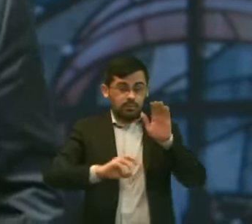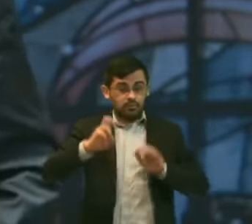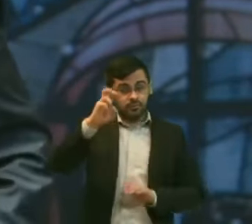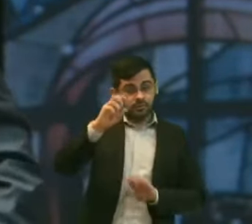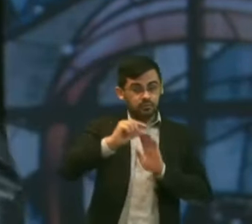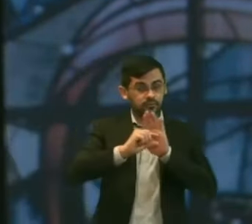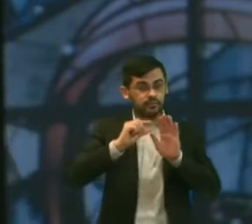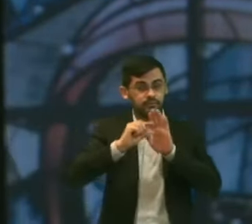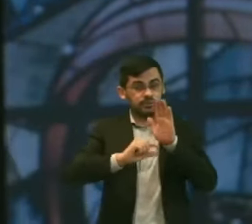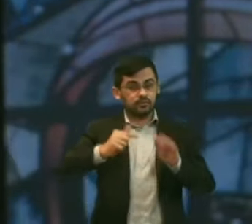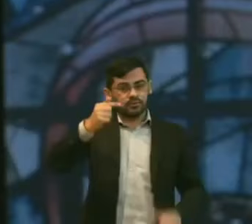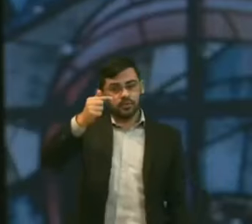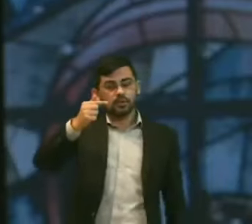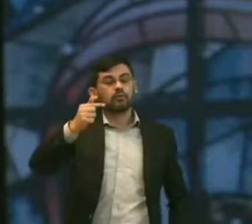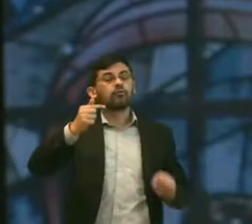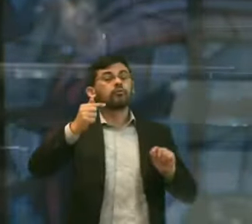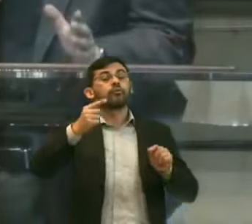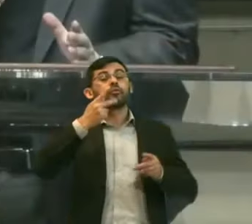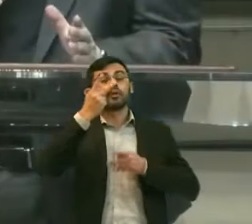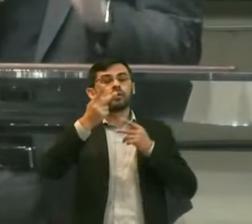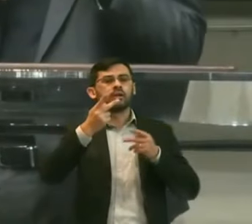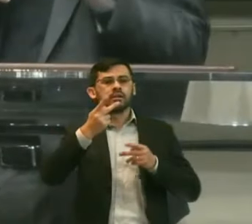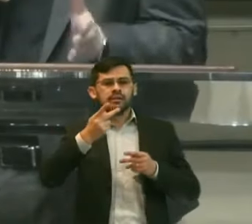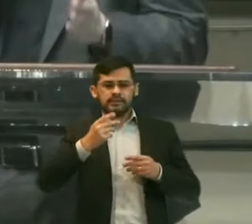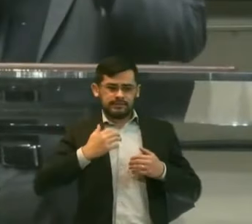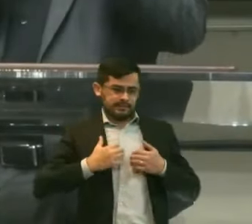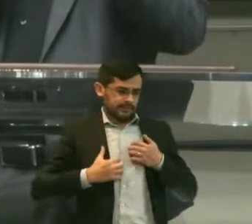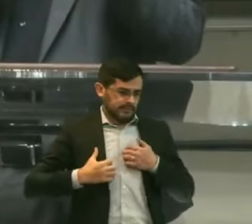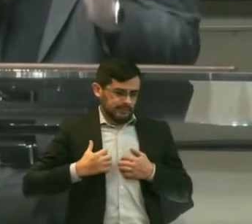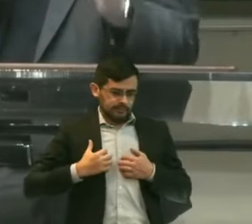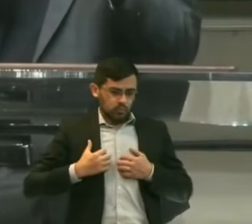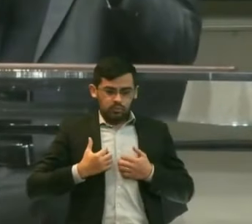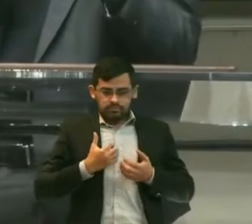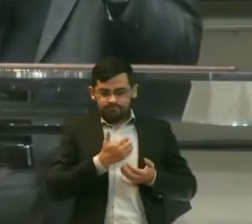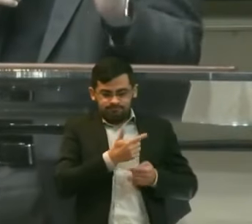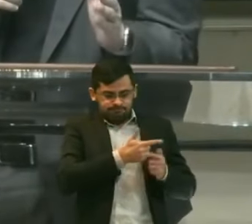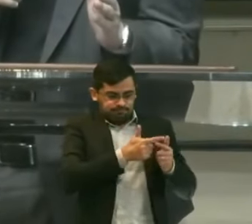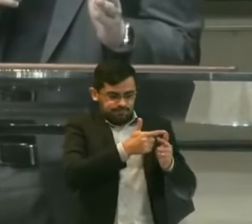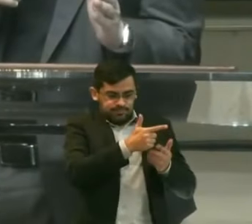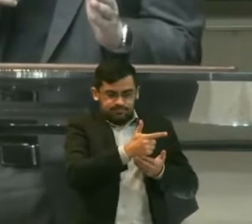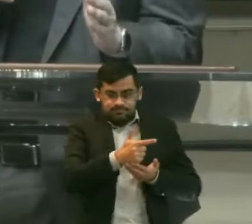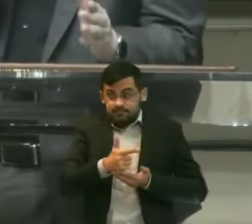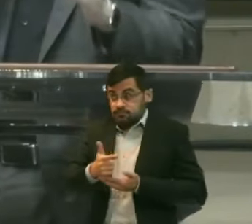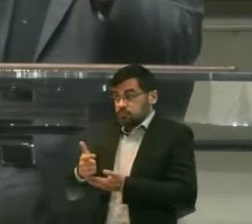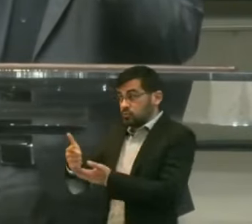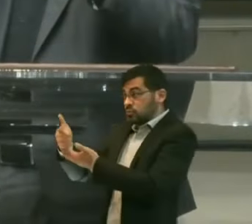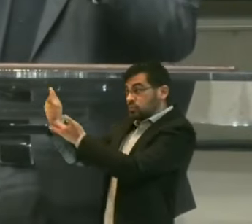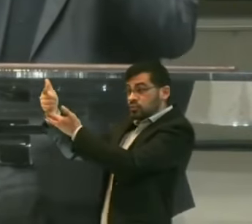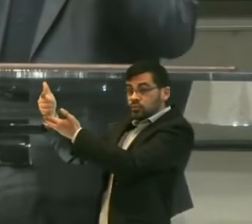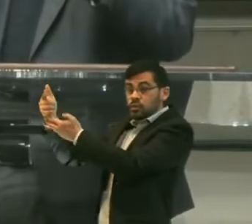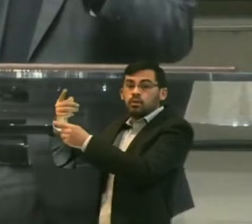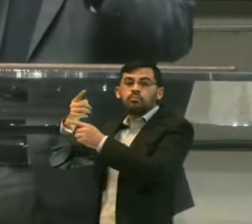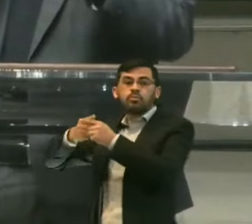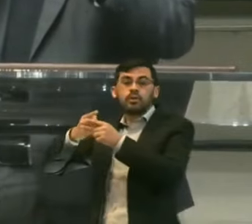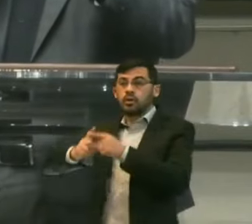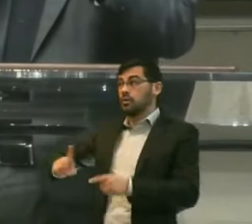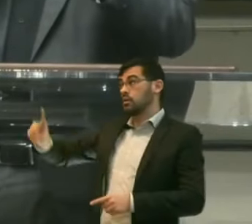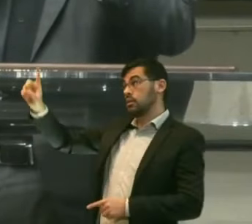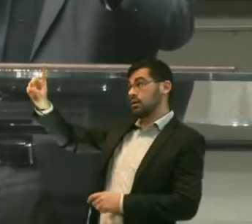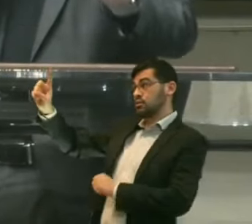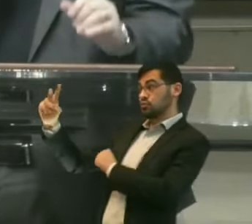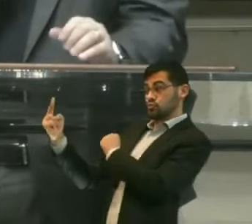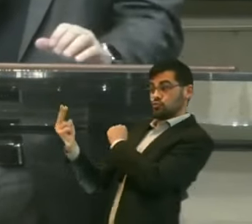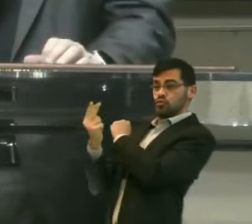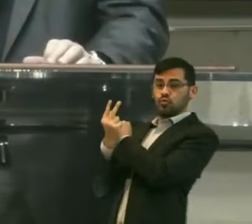7 Lancem sobre ele Todas as suas ansiedades Porque ele cuida